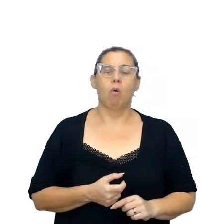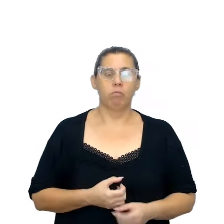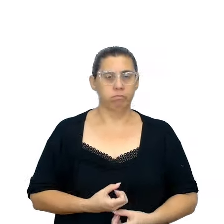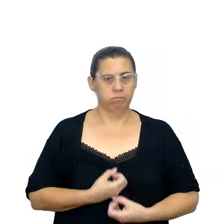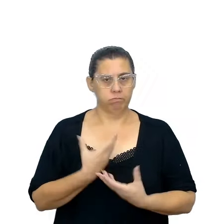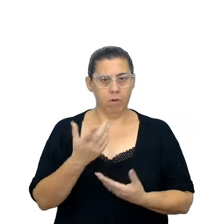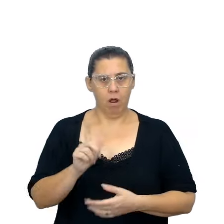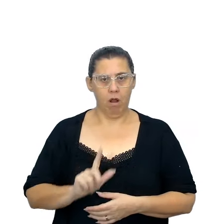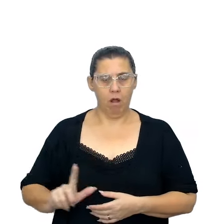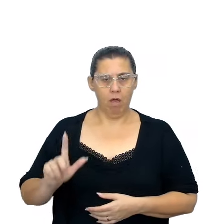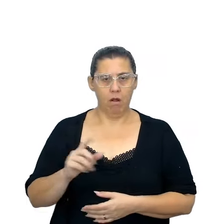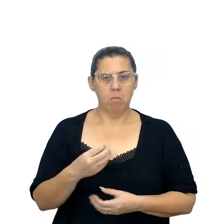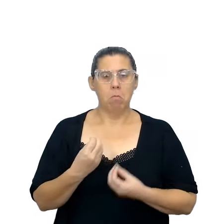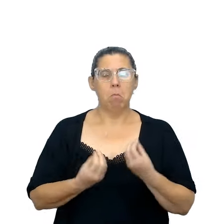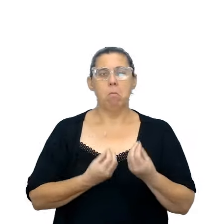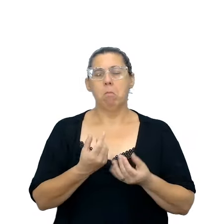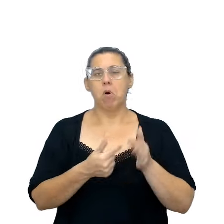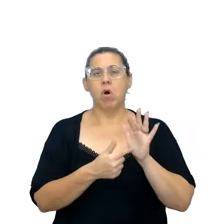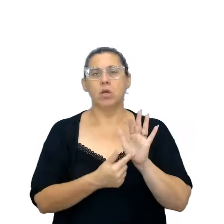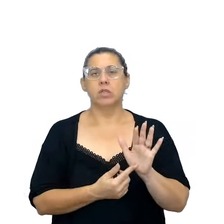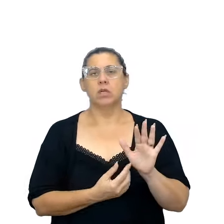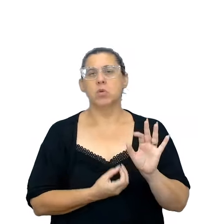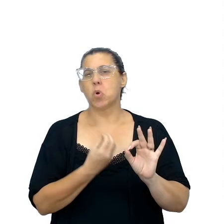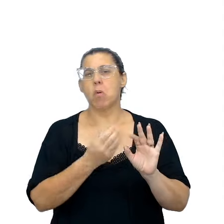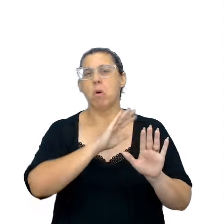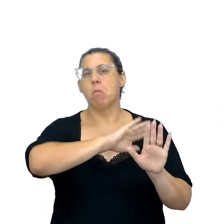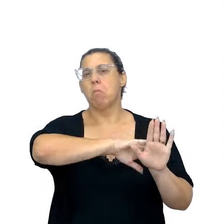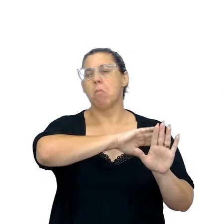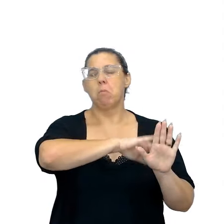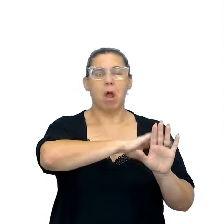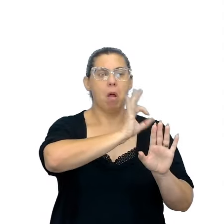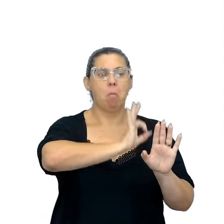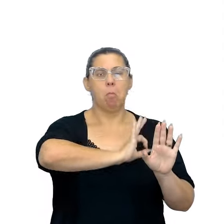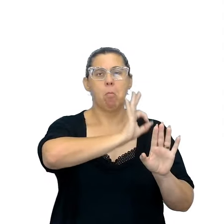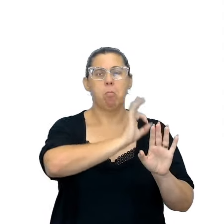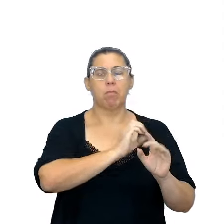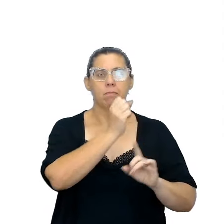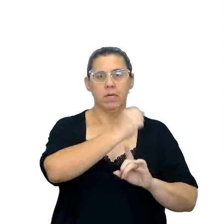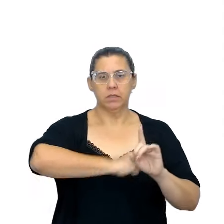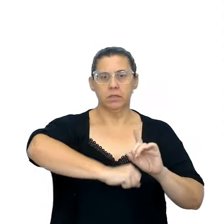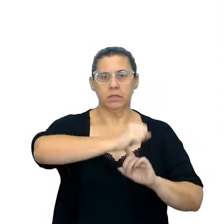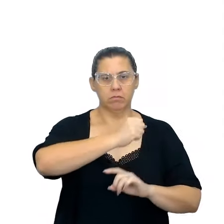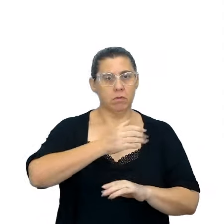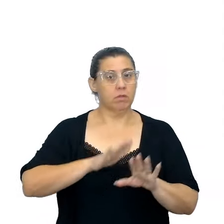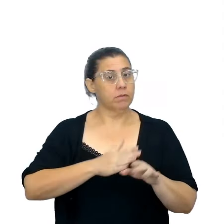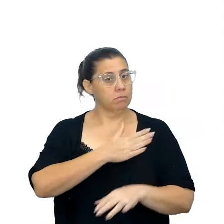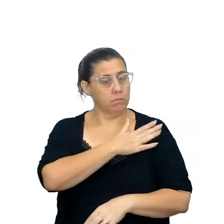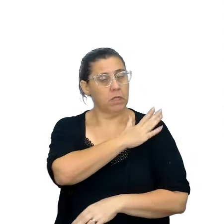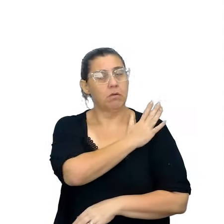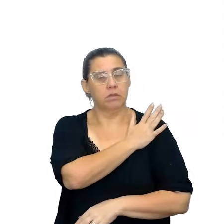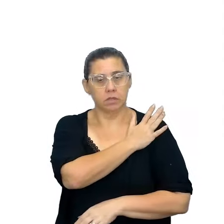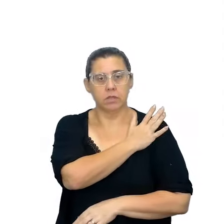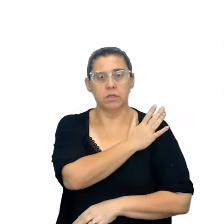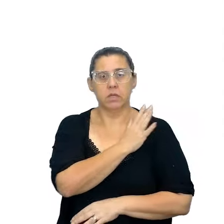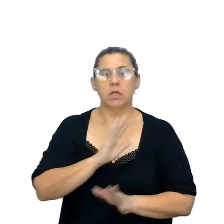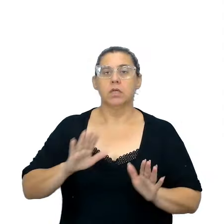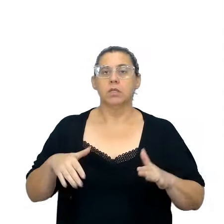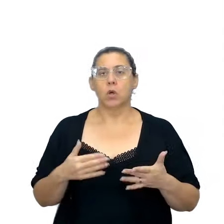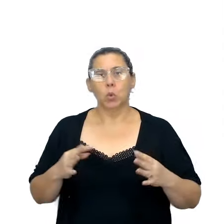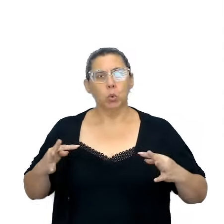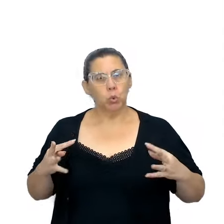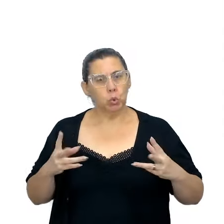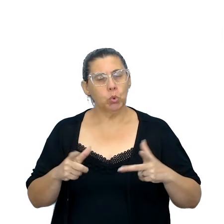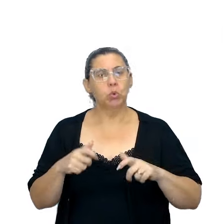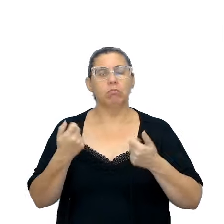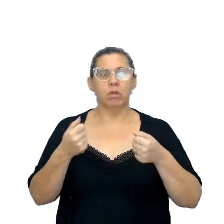mostrando como é que eram os bastidores, né, de uma sociedade também, muitas vezes, preconceituosa. Então, tudo isso precisa